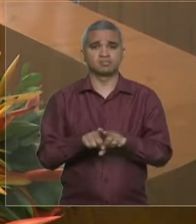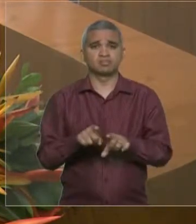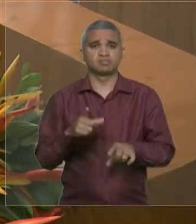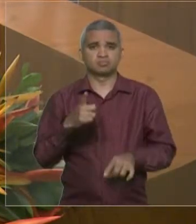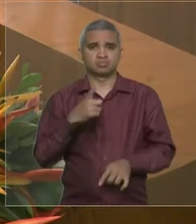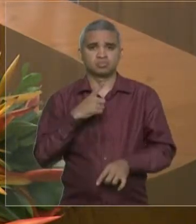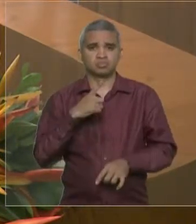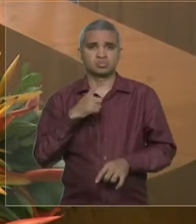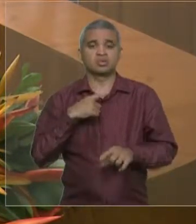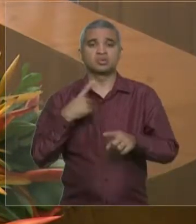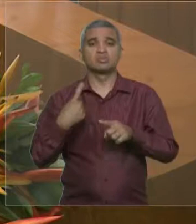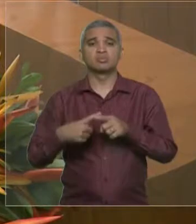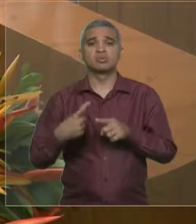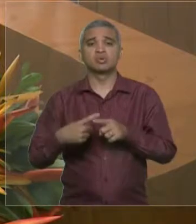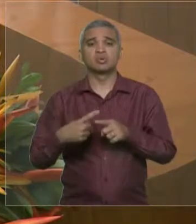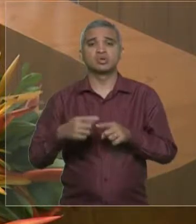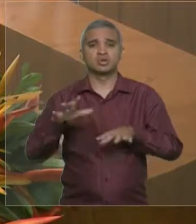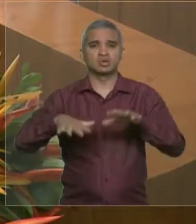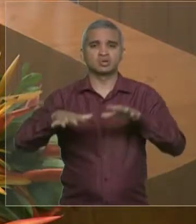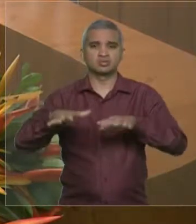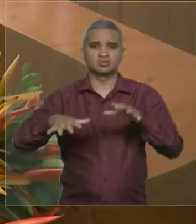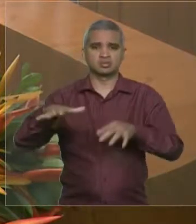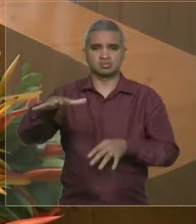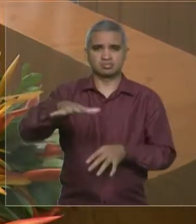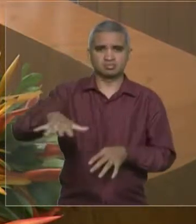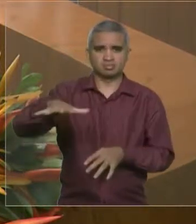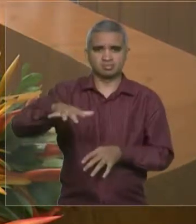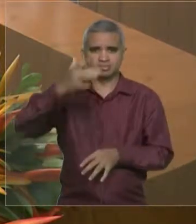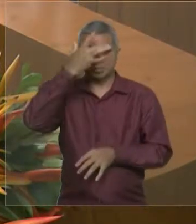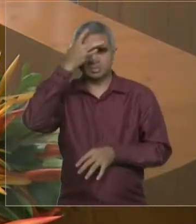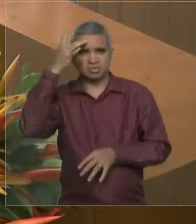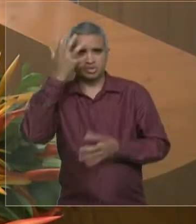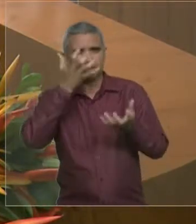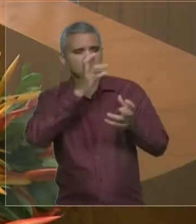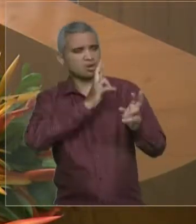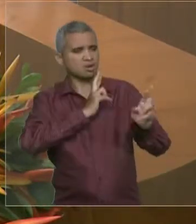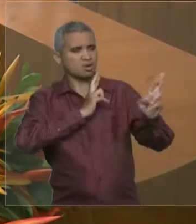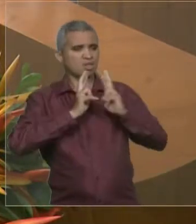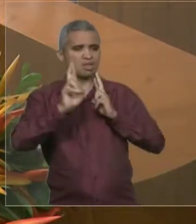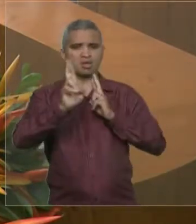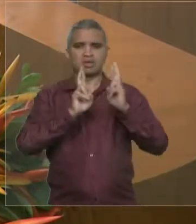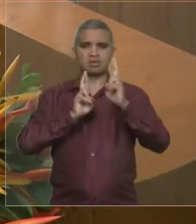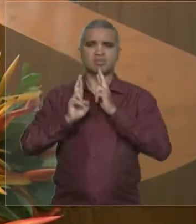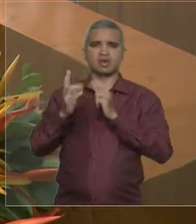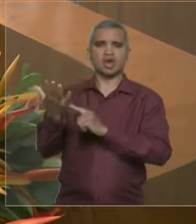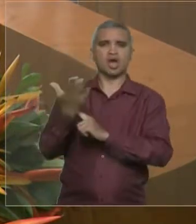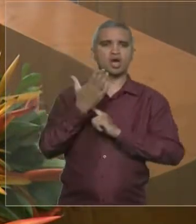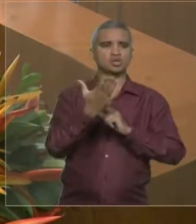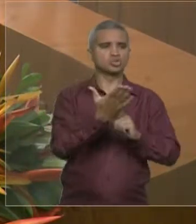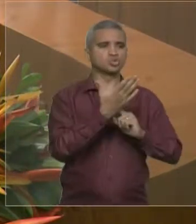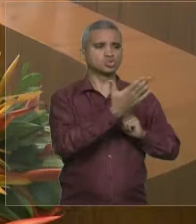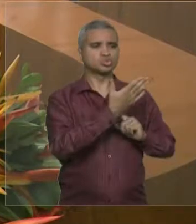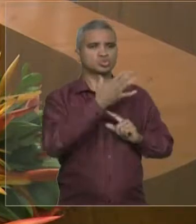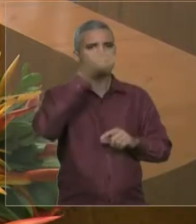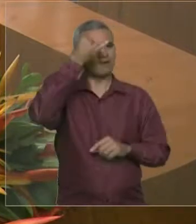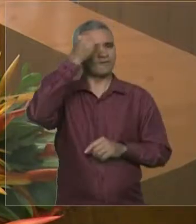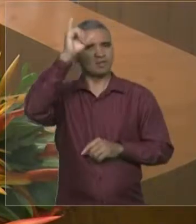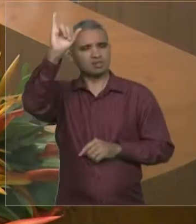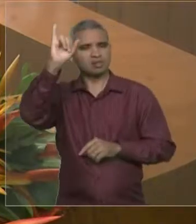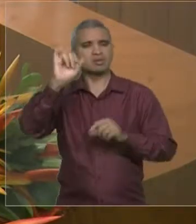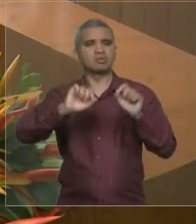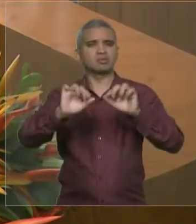porque também o mundo parece esperar a resposta para ajudá-lo a não ferir mais a própria família,